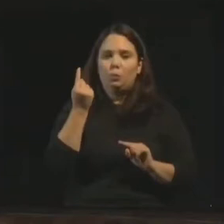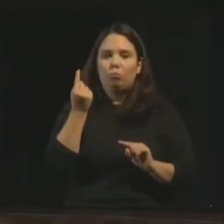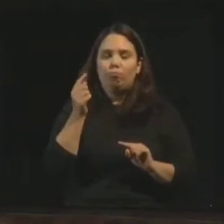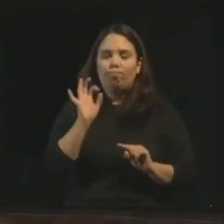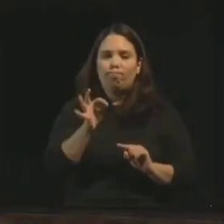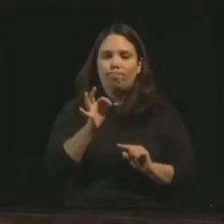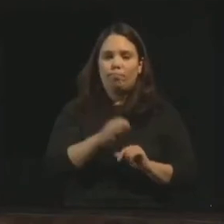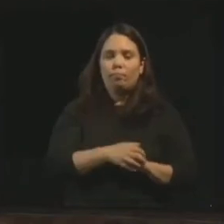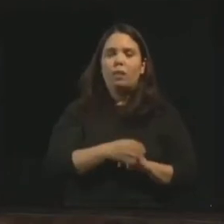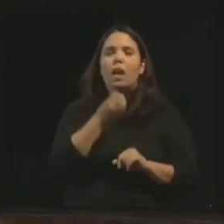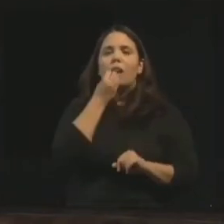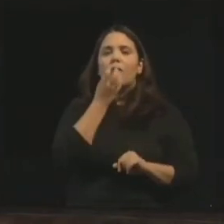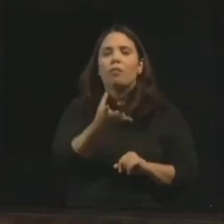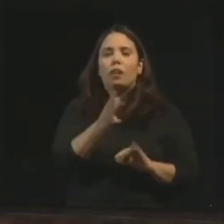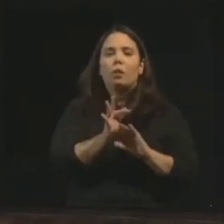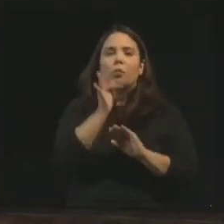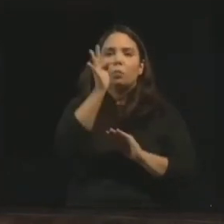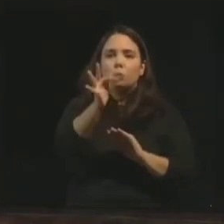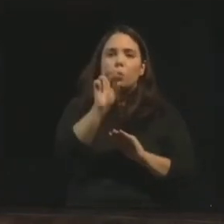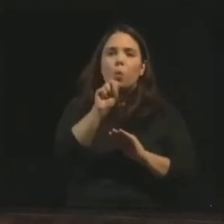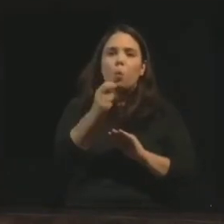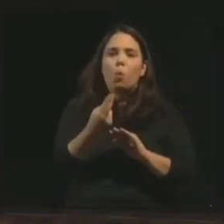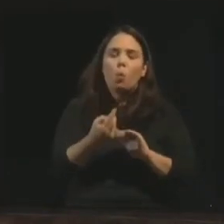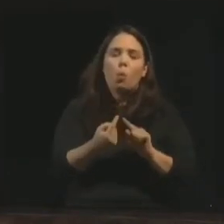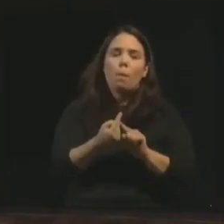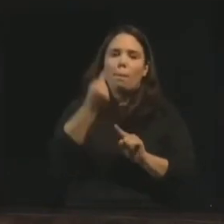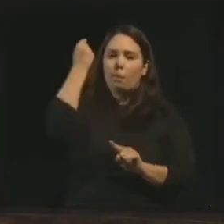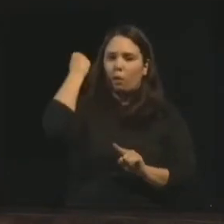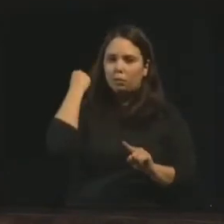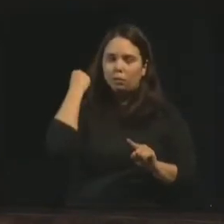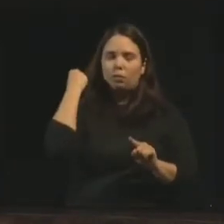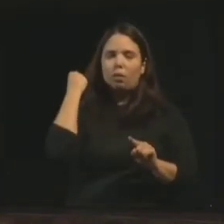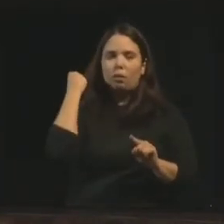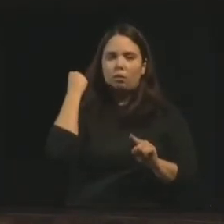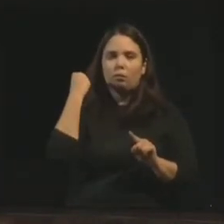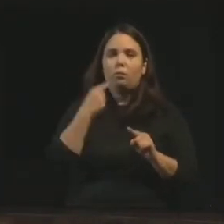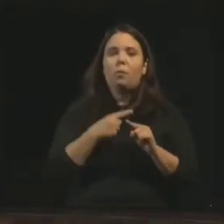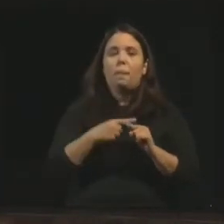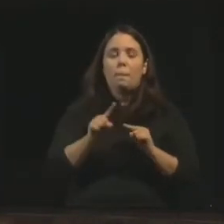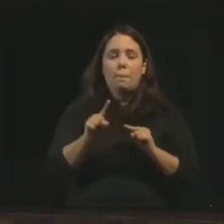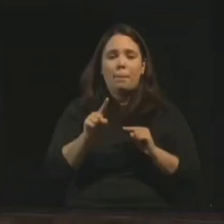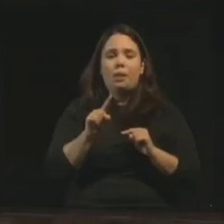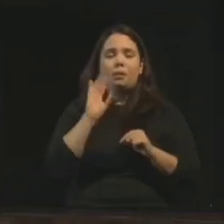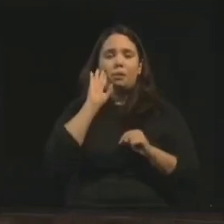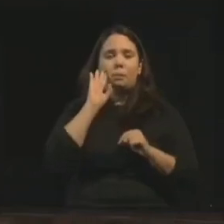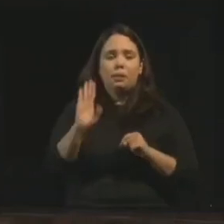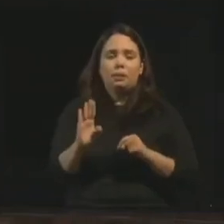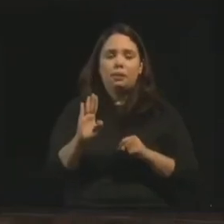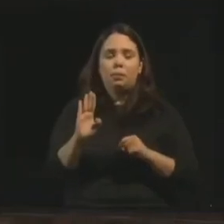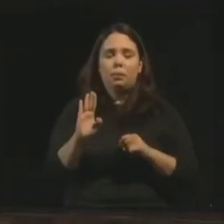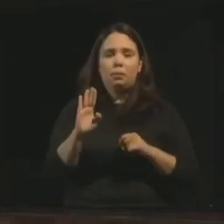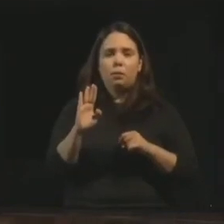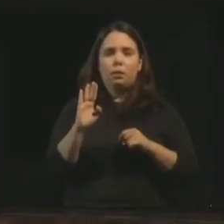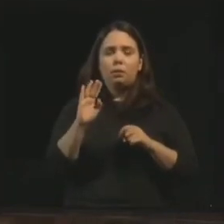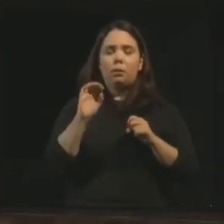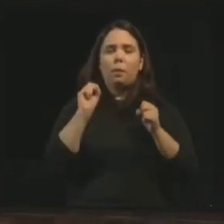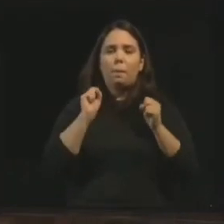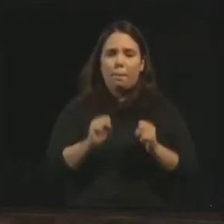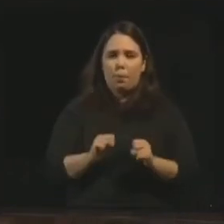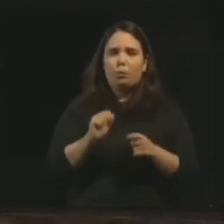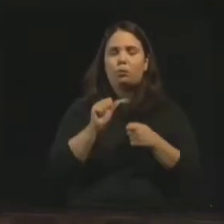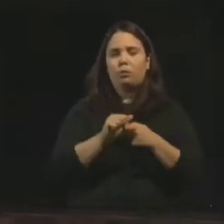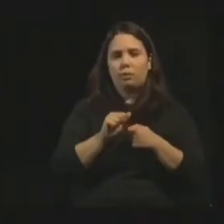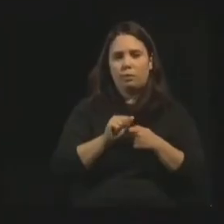Revelar o futuro ou o passado, também não se prestam para isso, mas excepcionalmente podem fazê-lo.